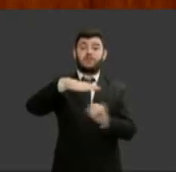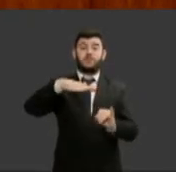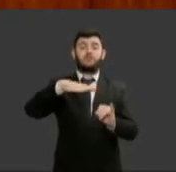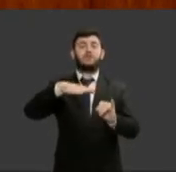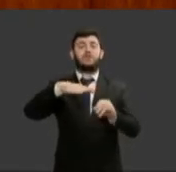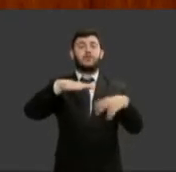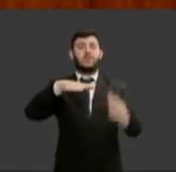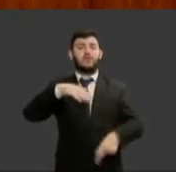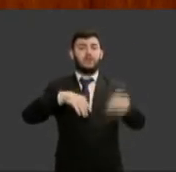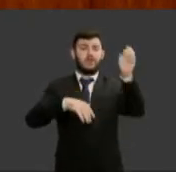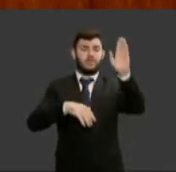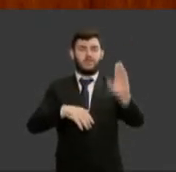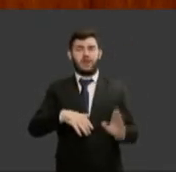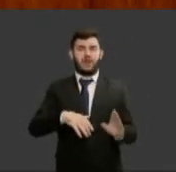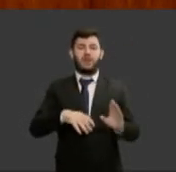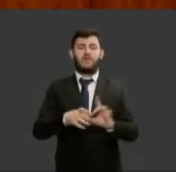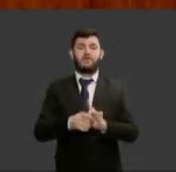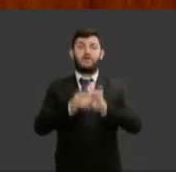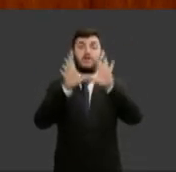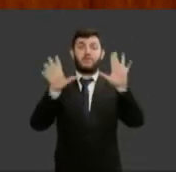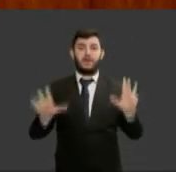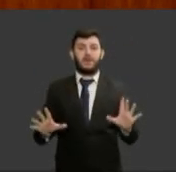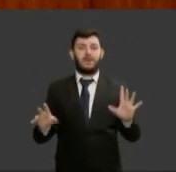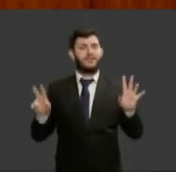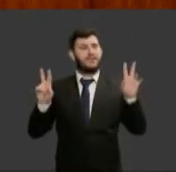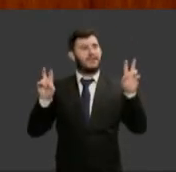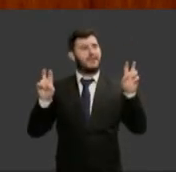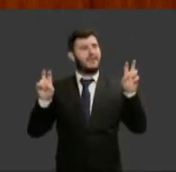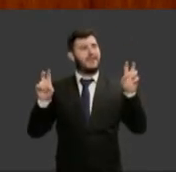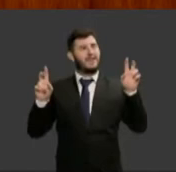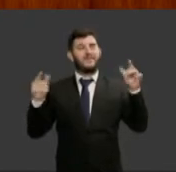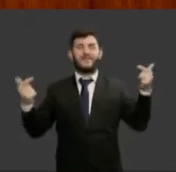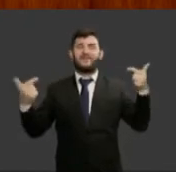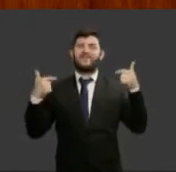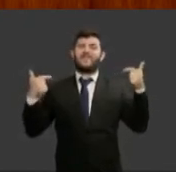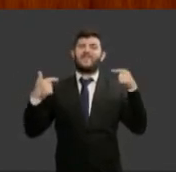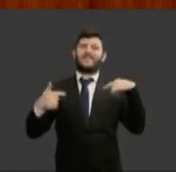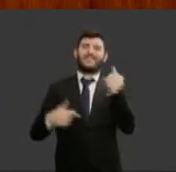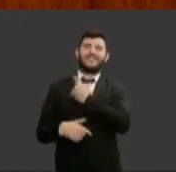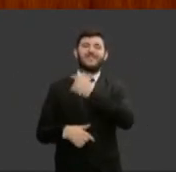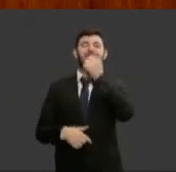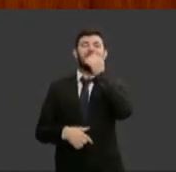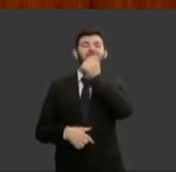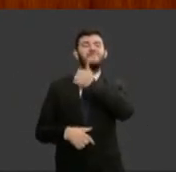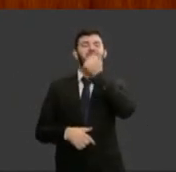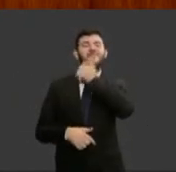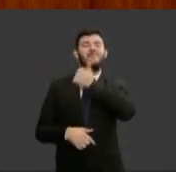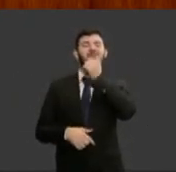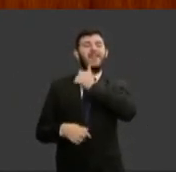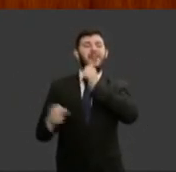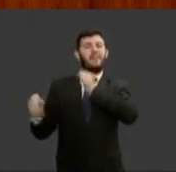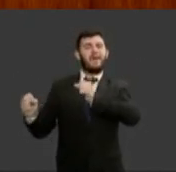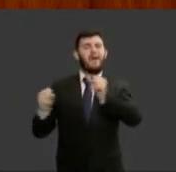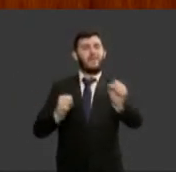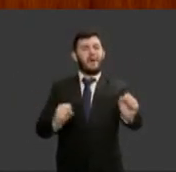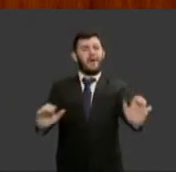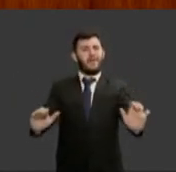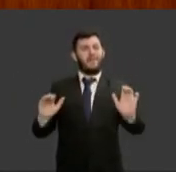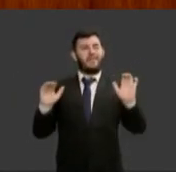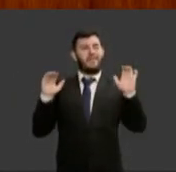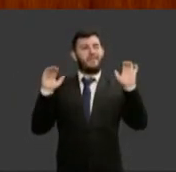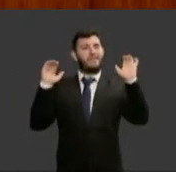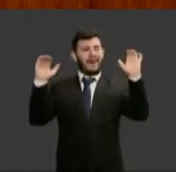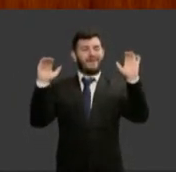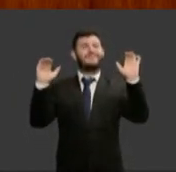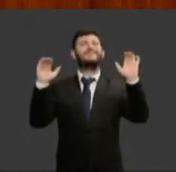chamadas de as mulheres poderosas naquele tempo falavam isso por exemplo a ministra